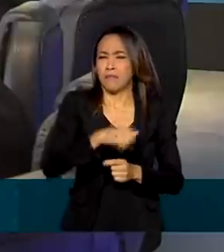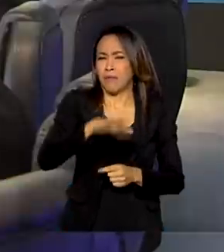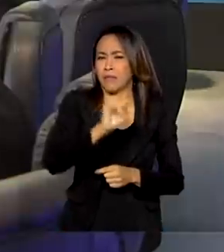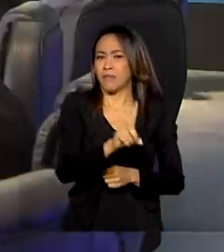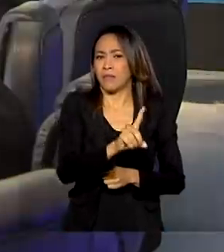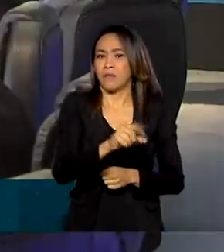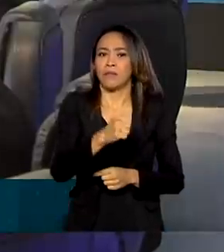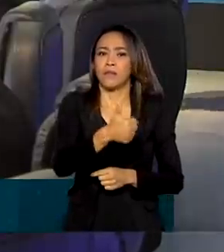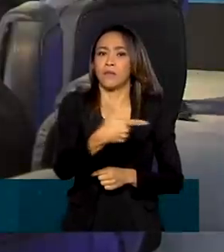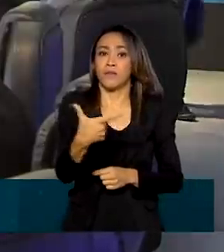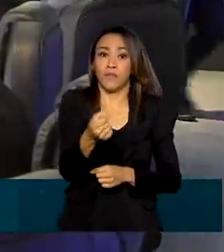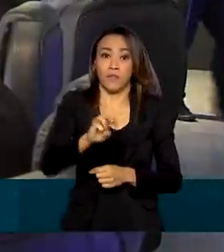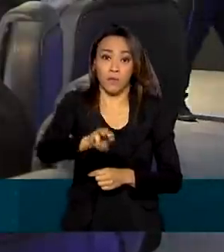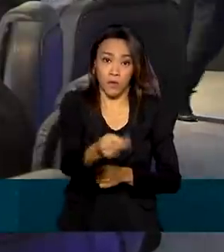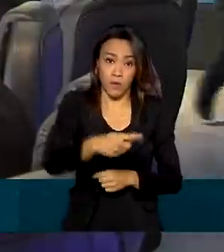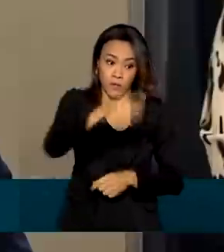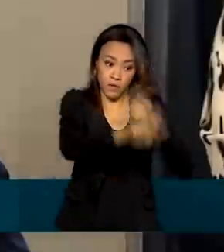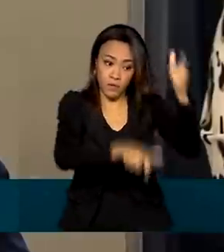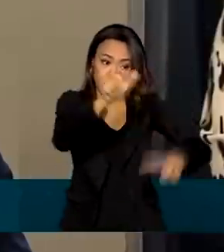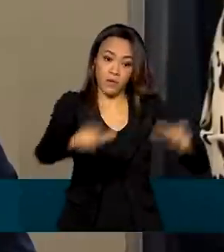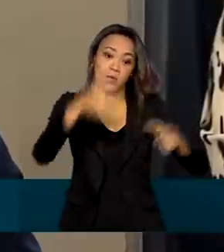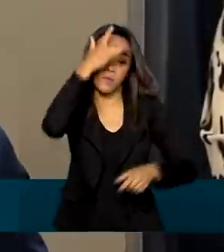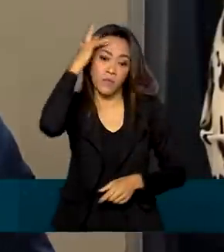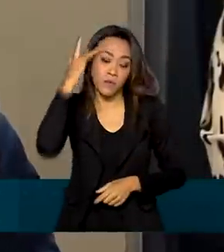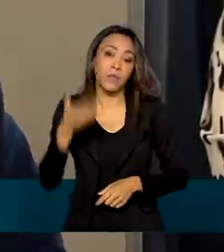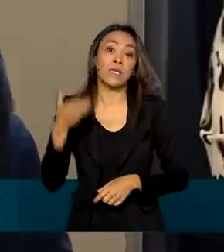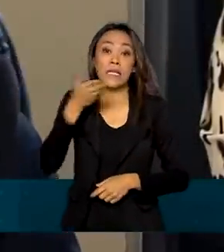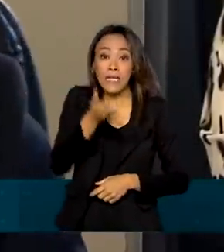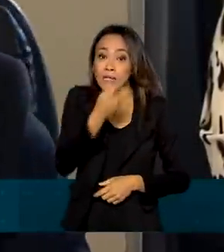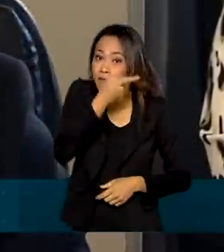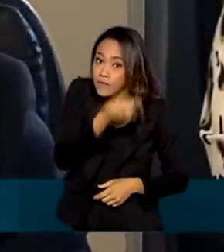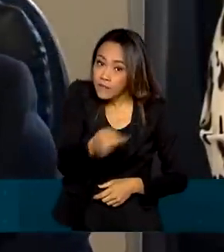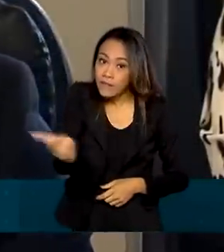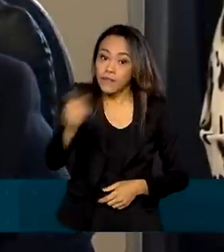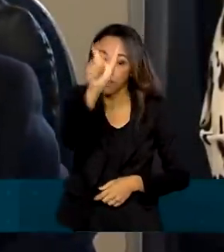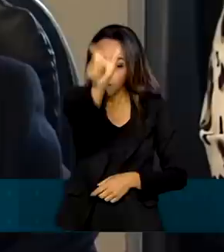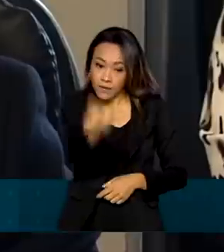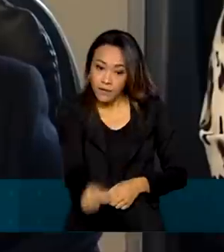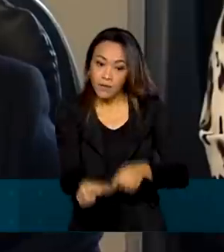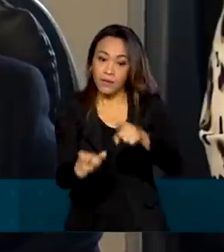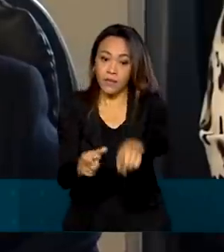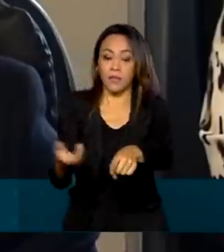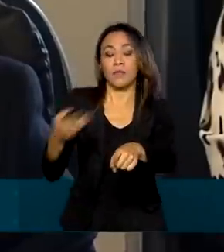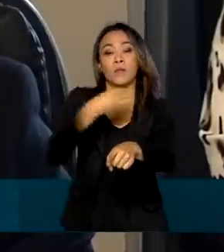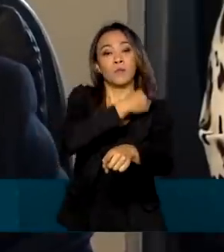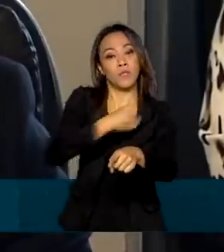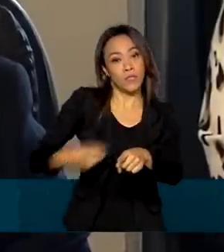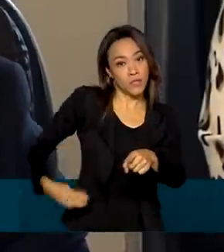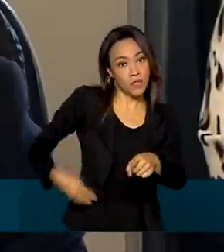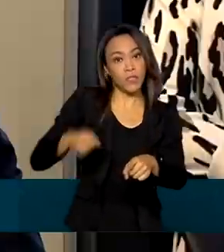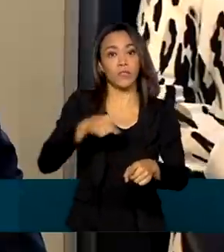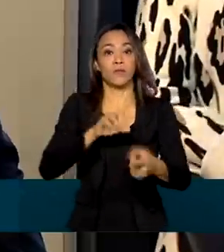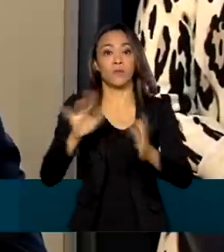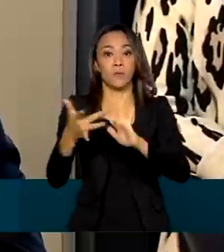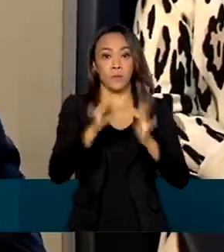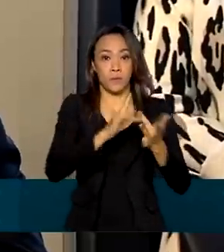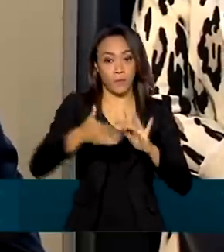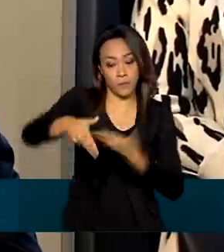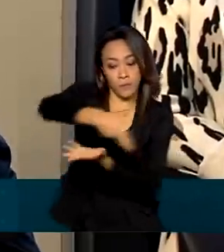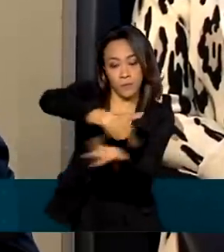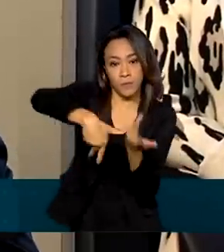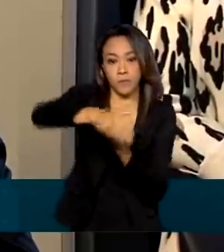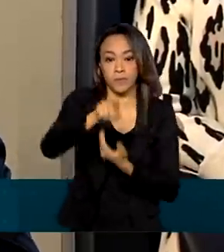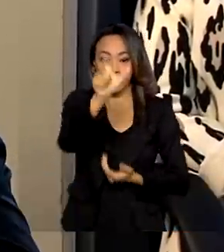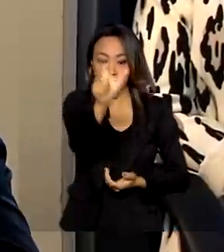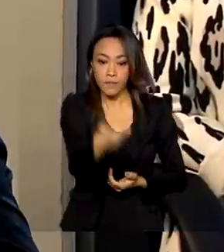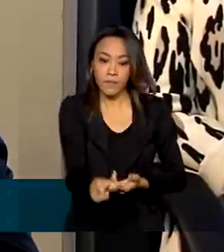Na comitiva que participou da visita, estava o ministro das Relações Exteriores, Carlos Alberto França. Na UPA mais